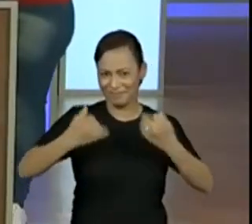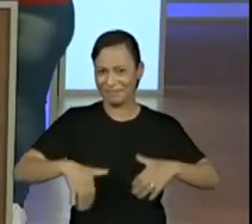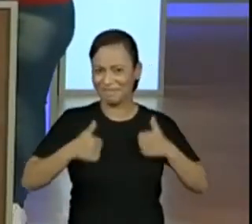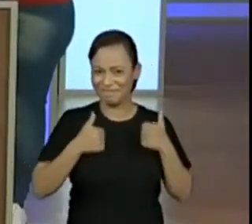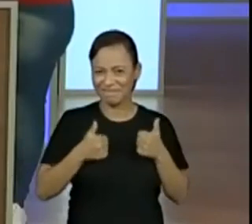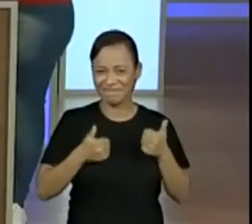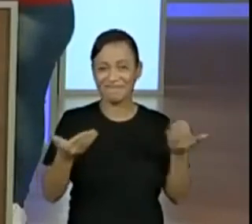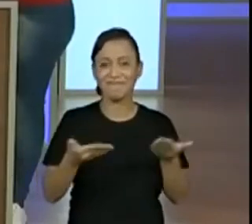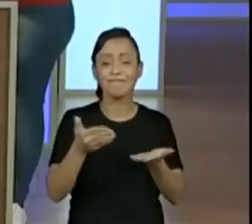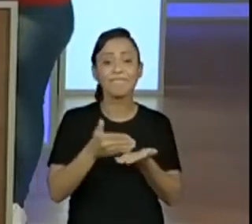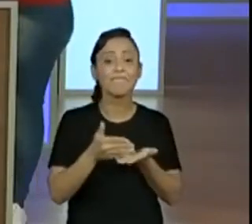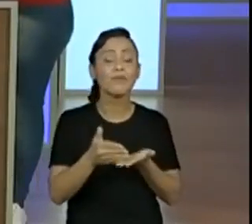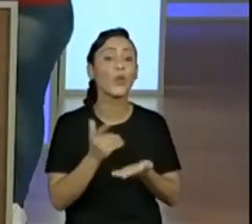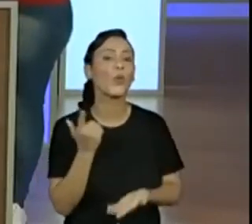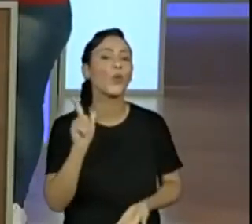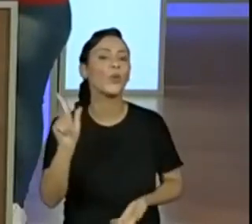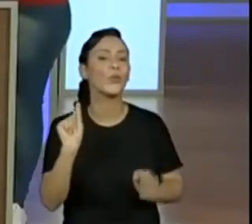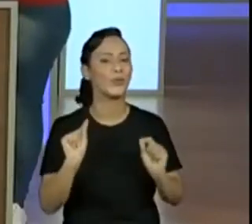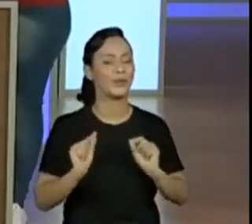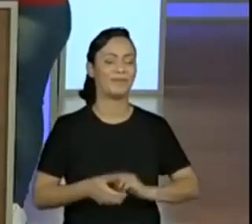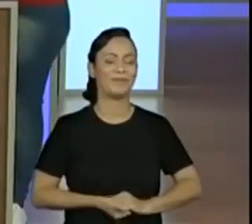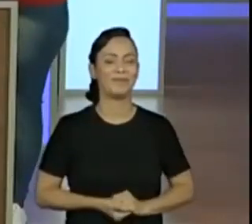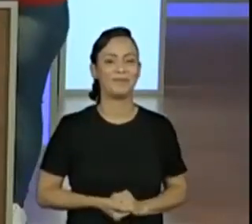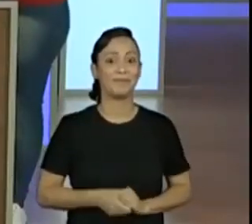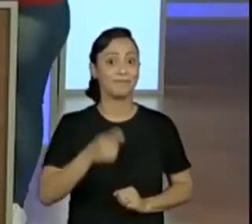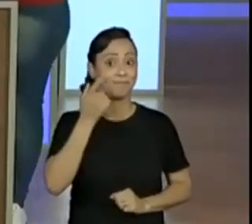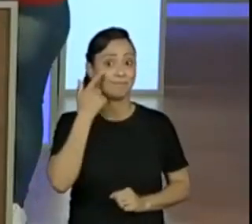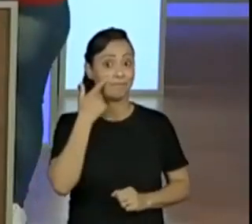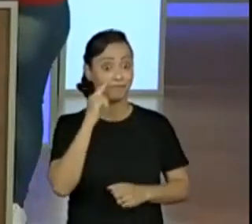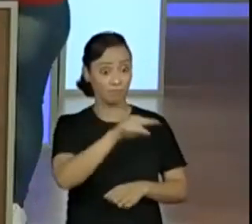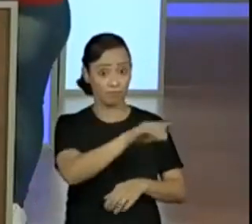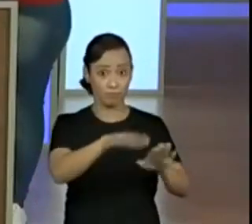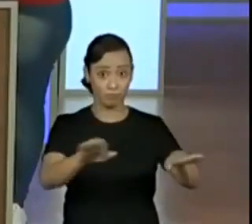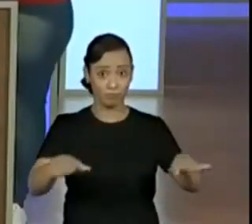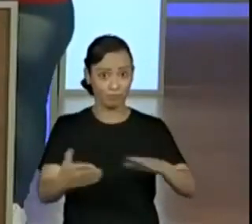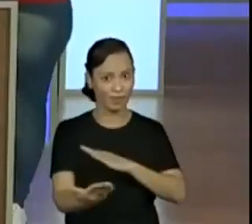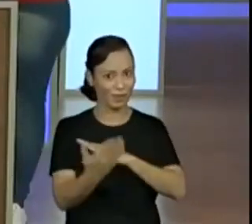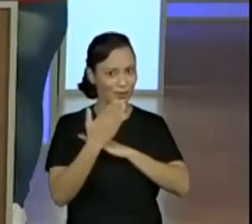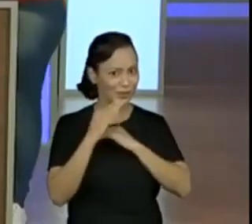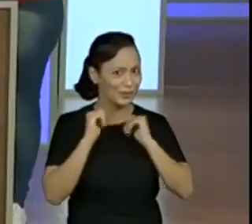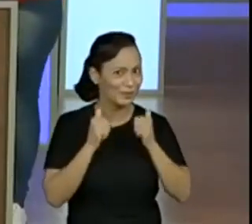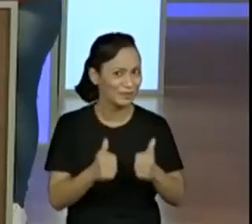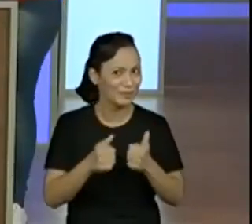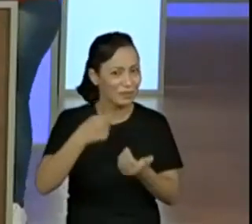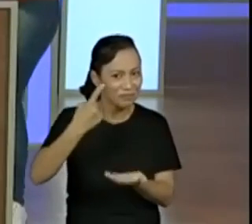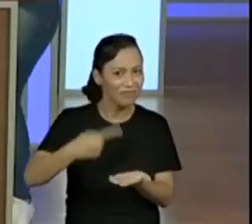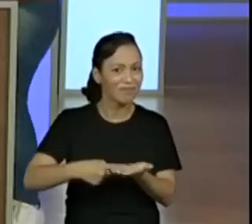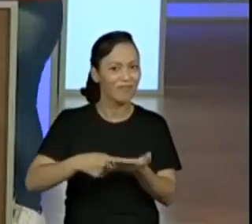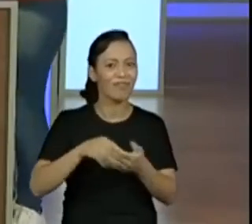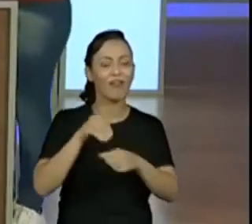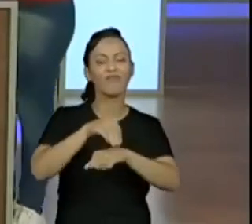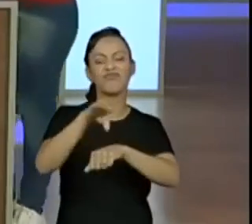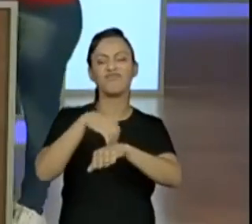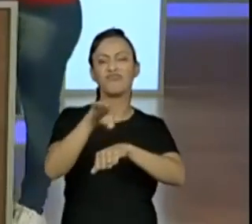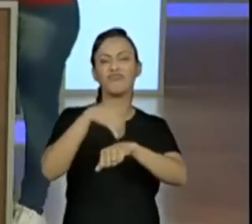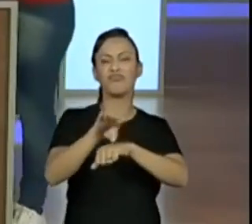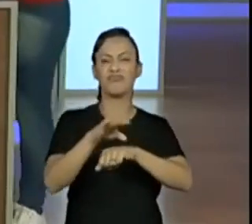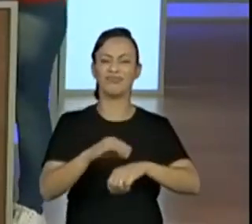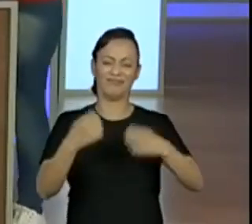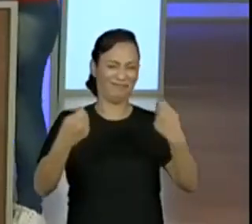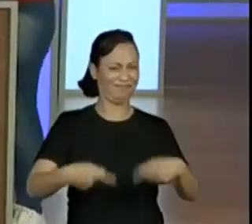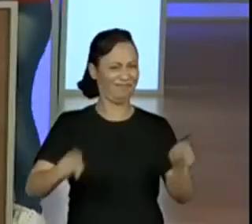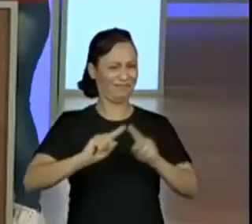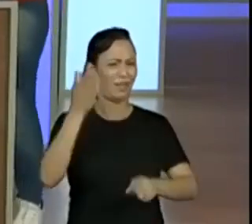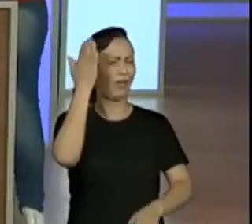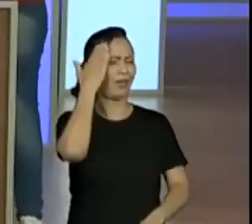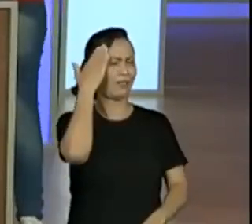outra situação, certo? Certinho. E eles vão nos ajudar a resolver. A gente não vai ficar dando muita dica nessa, não. Porque está muito fácil. Até